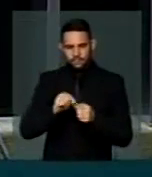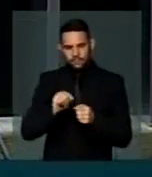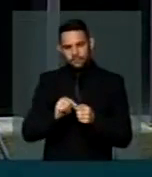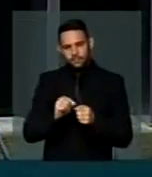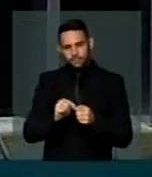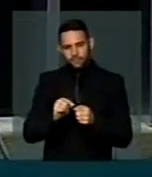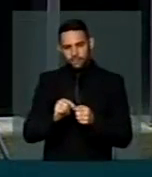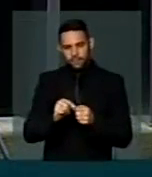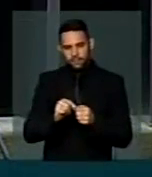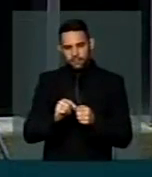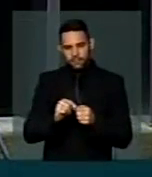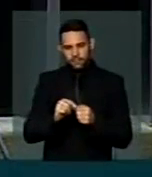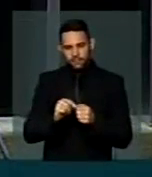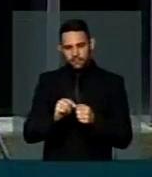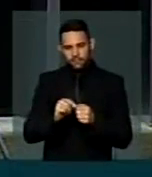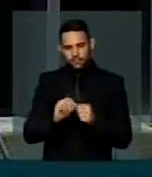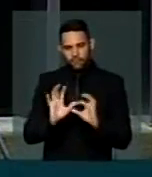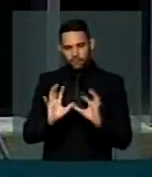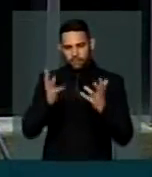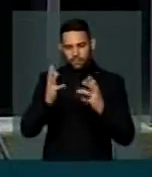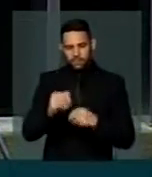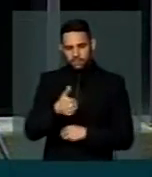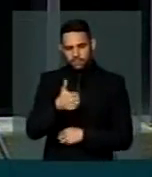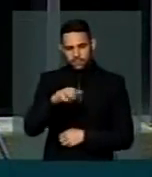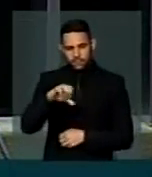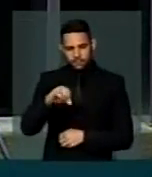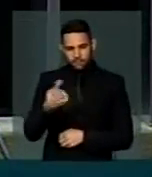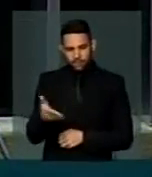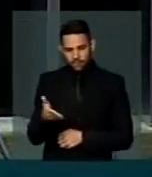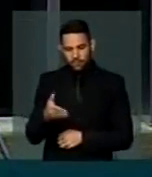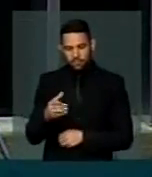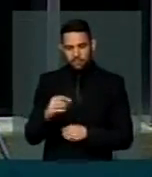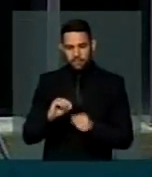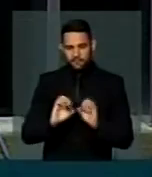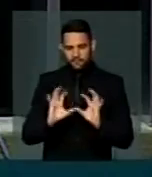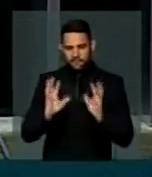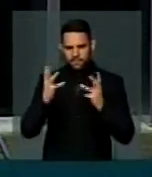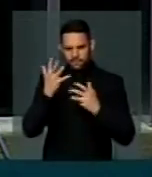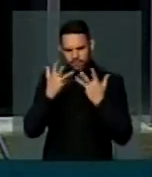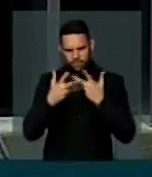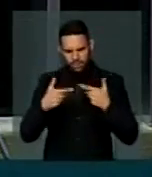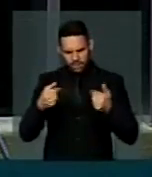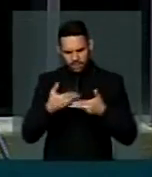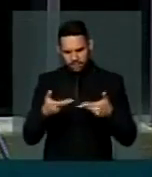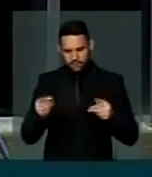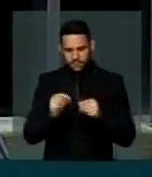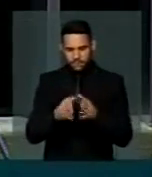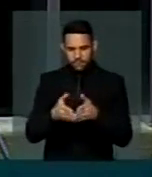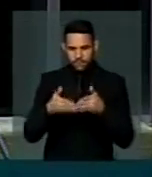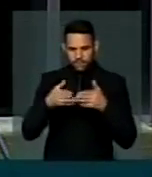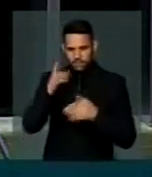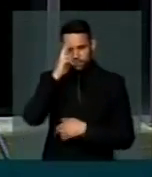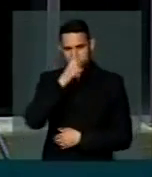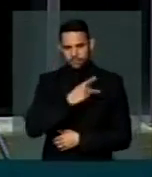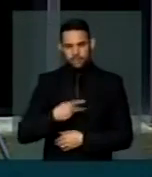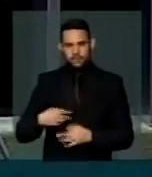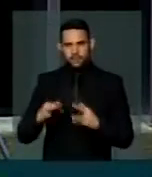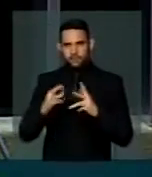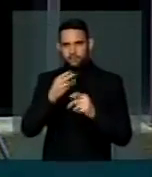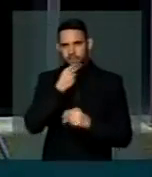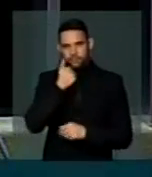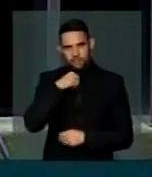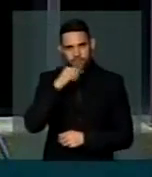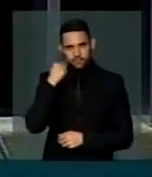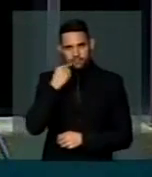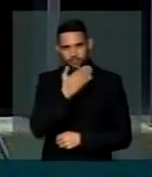o ano agora dia 19 e hoje uma festa bonita. E aproveitar também, Sr. Presidente, fazer mais uma vez um apelo a todas as senhoras